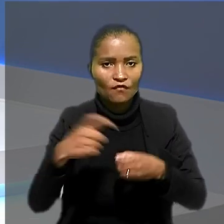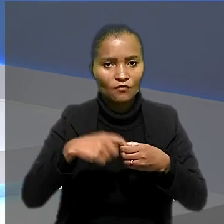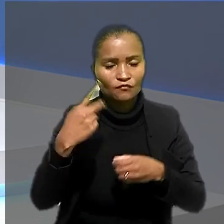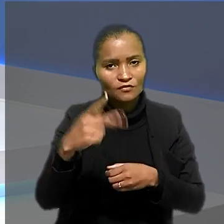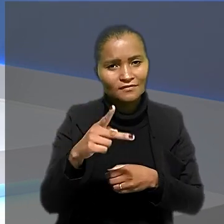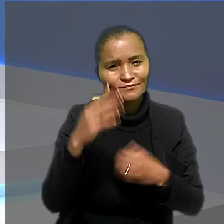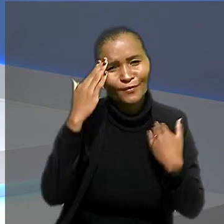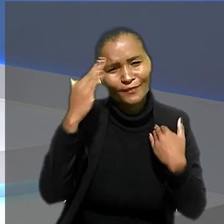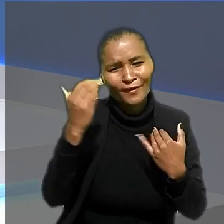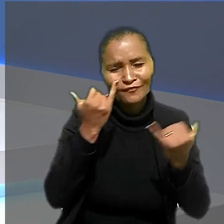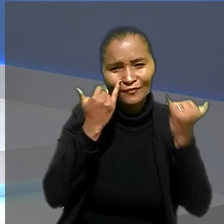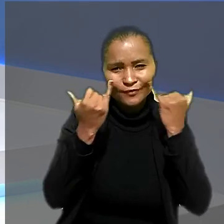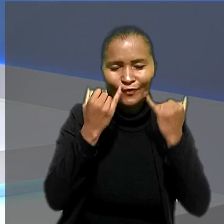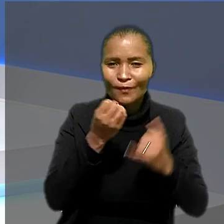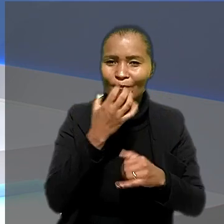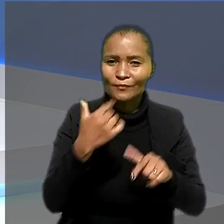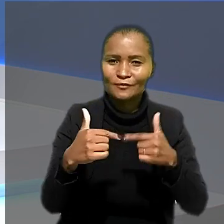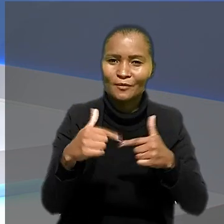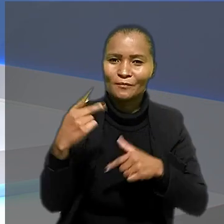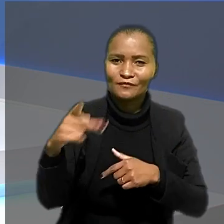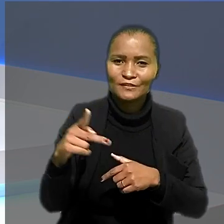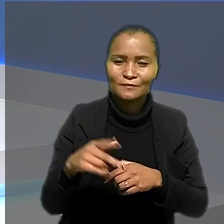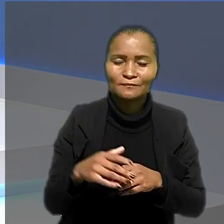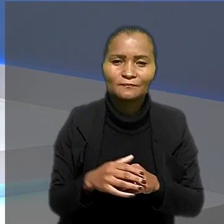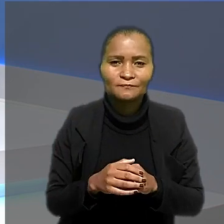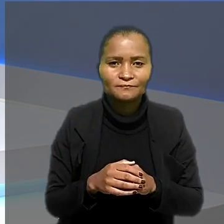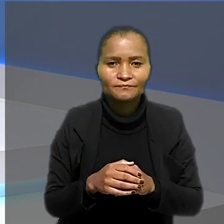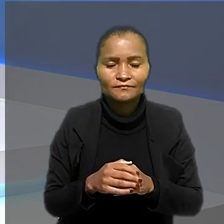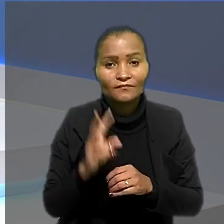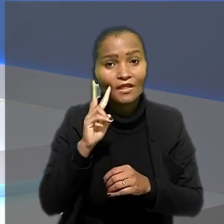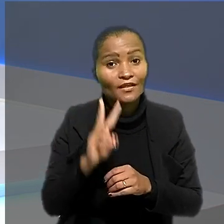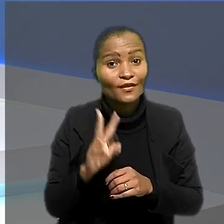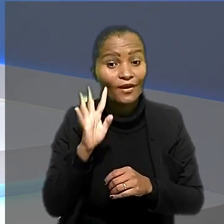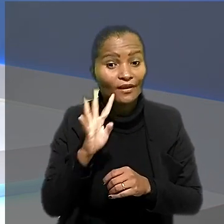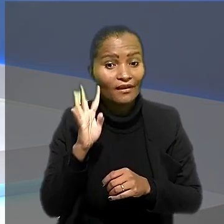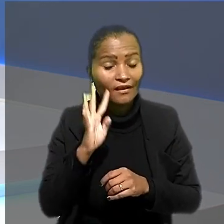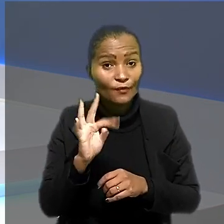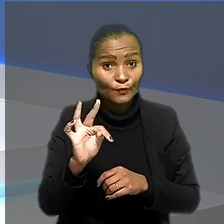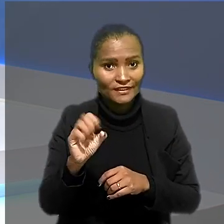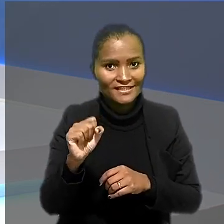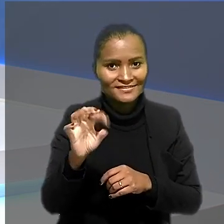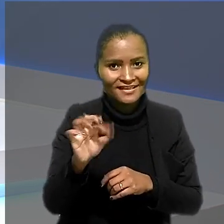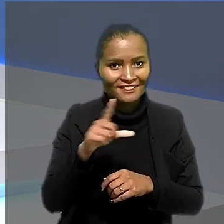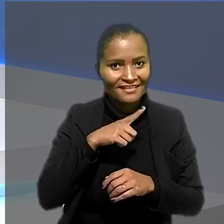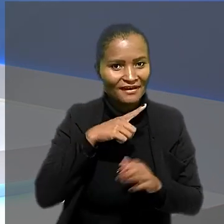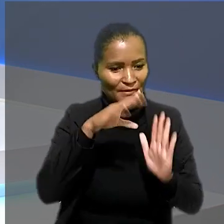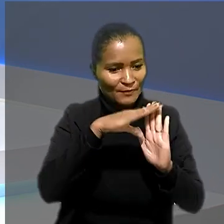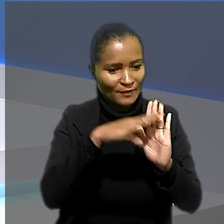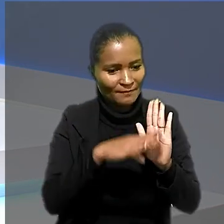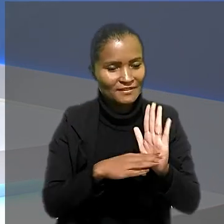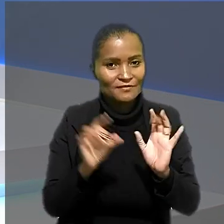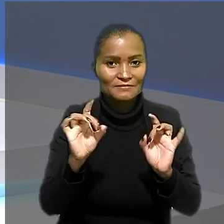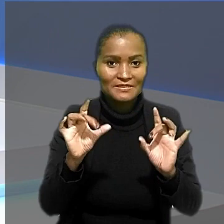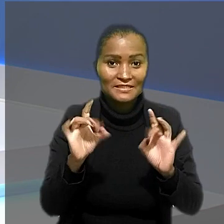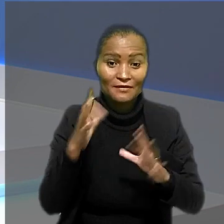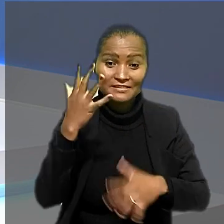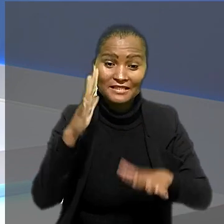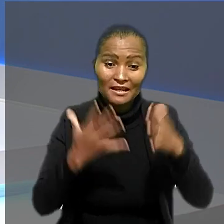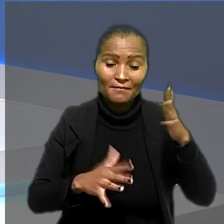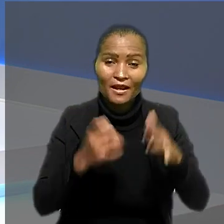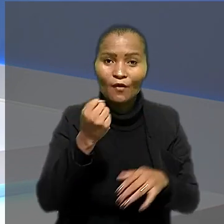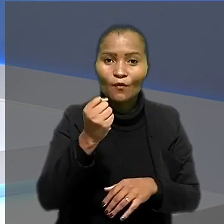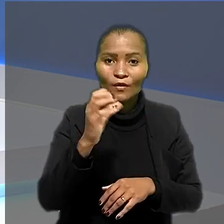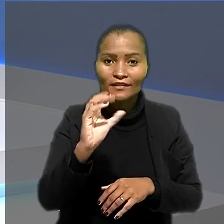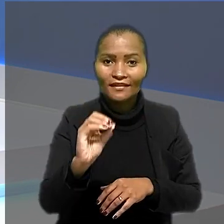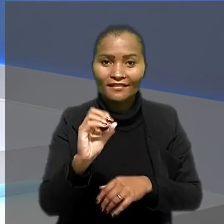Daniel, muito obrigado pelas informações. Bom trabalho para você. E olha só que legal, o TST terá programação especial para celebrar